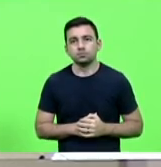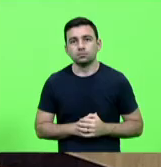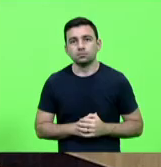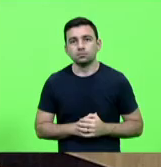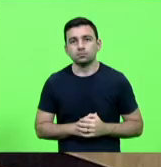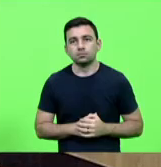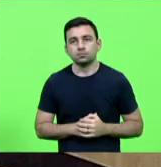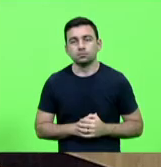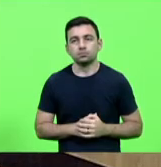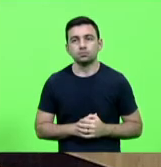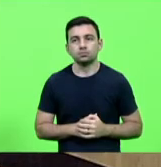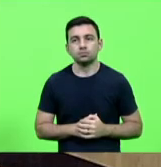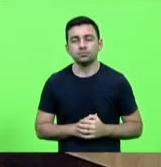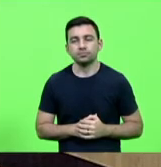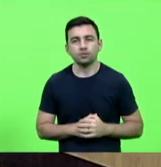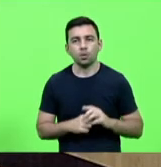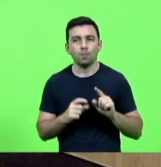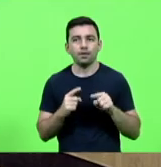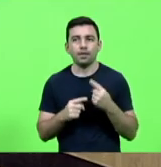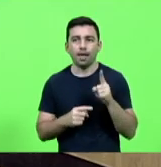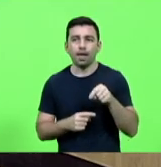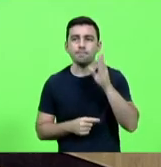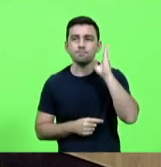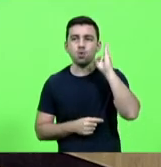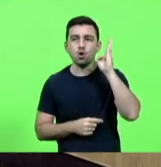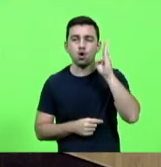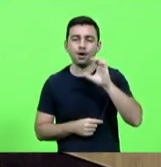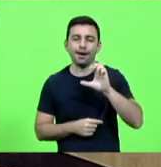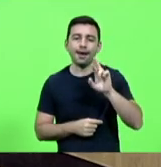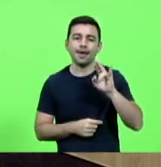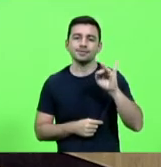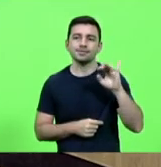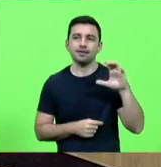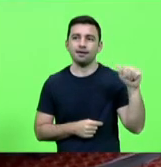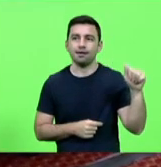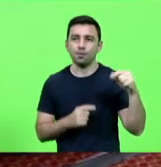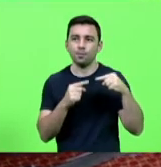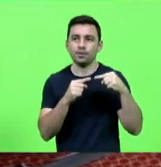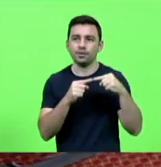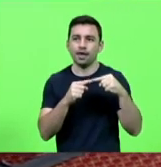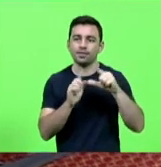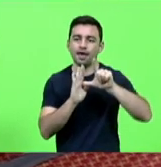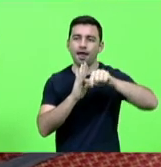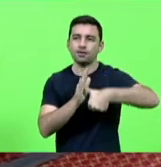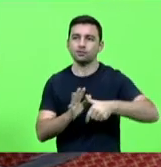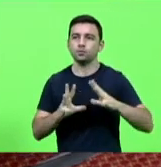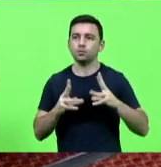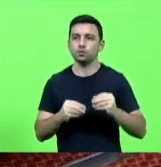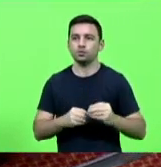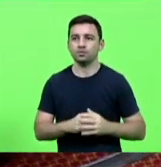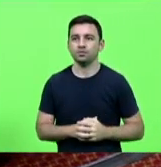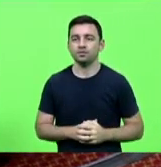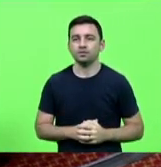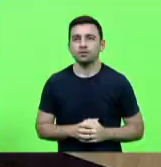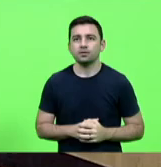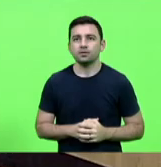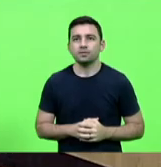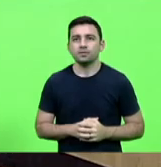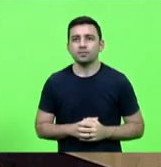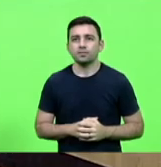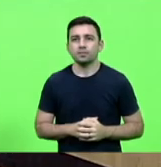está completando que não é burocracia é burocracia é um atraso para tudo é burocracia